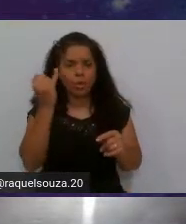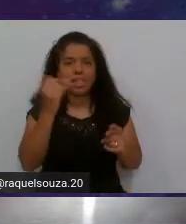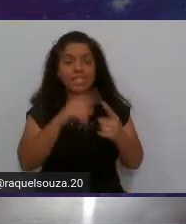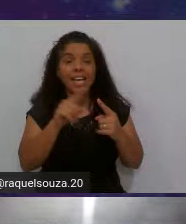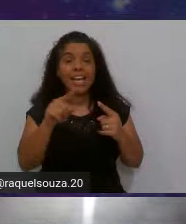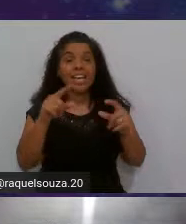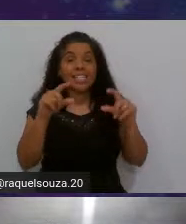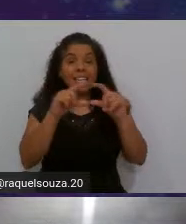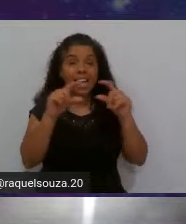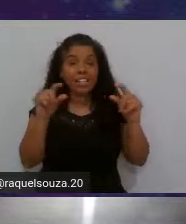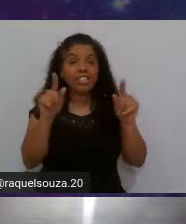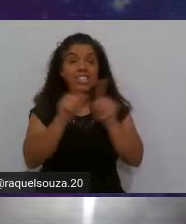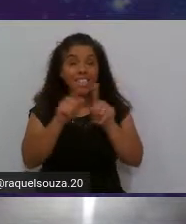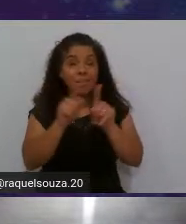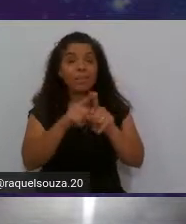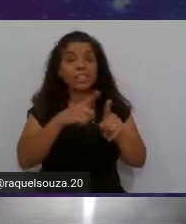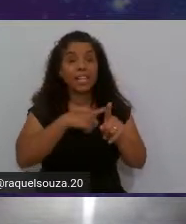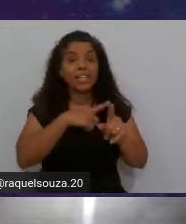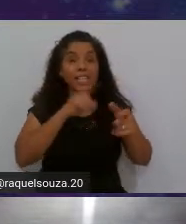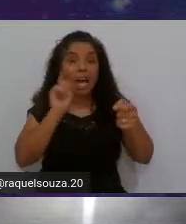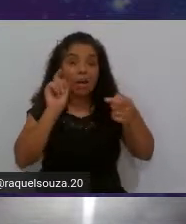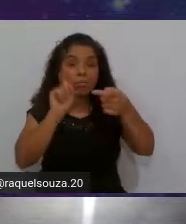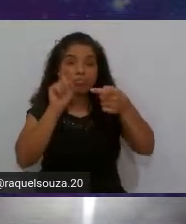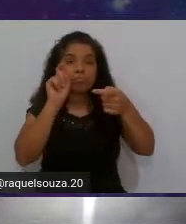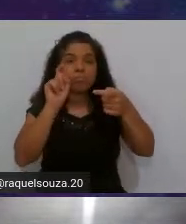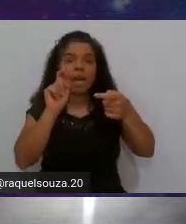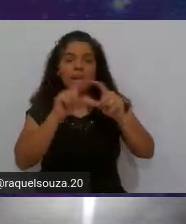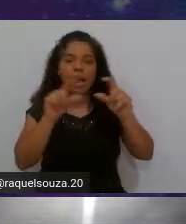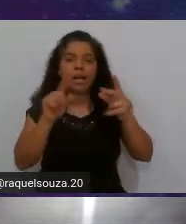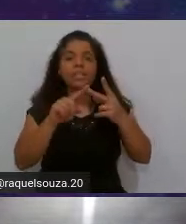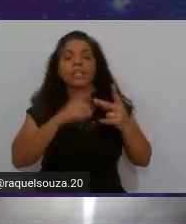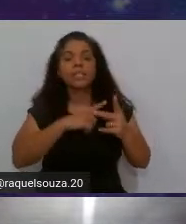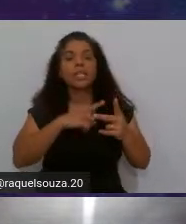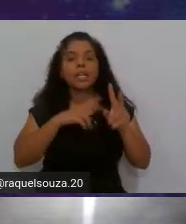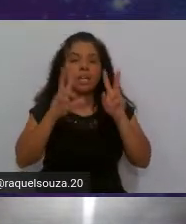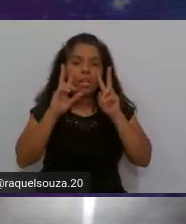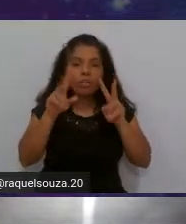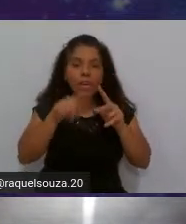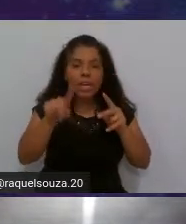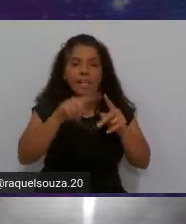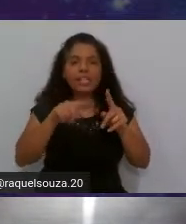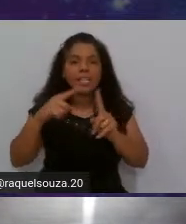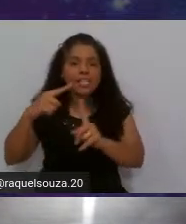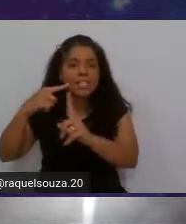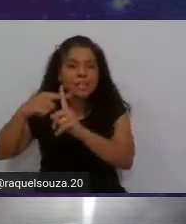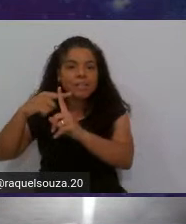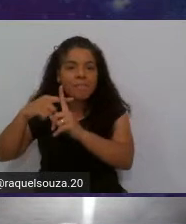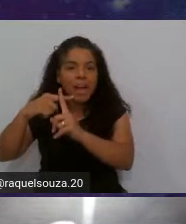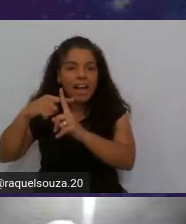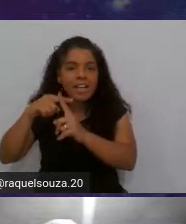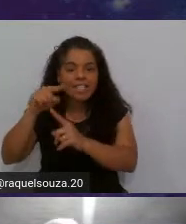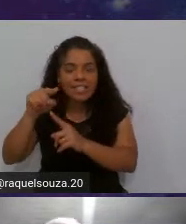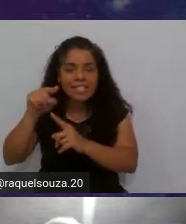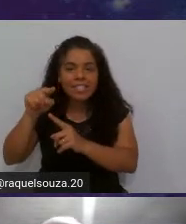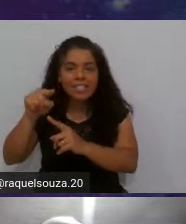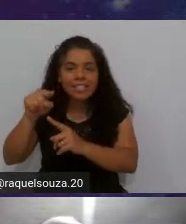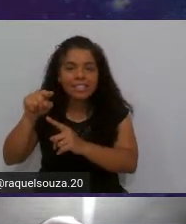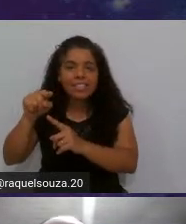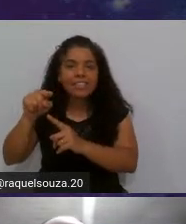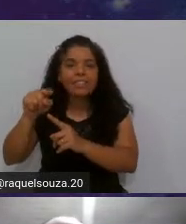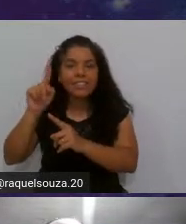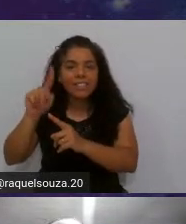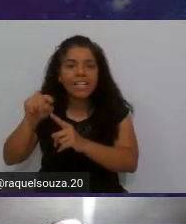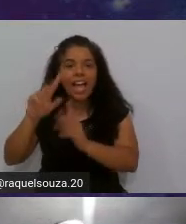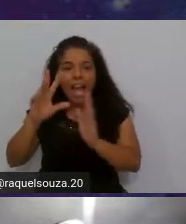caixinha também tem que estar marcada e aí você vem nesse sinal de mais e que é o